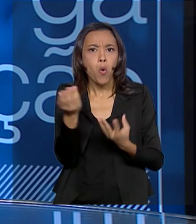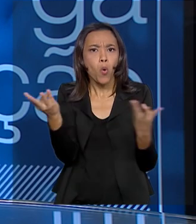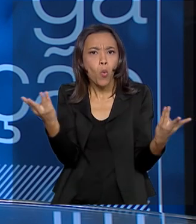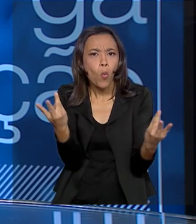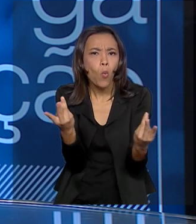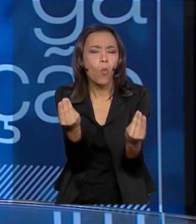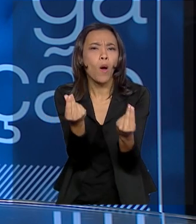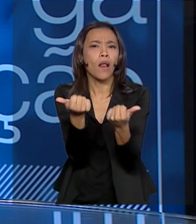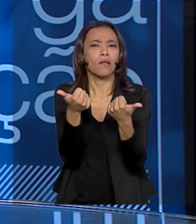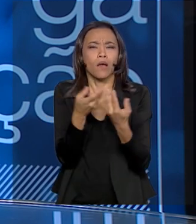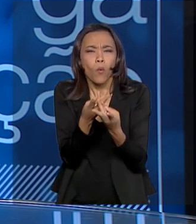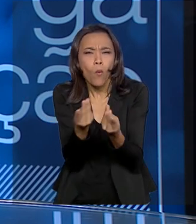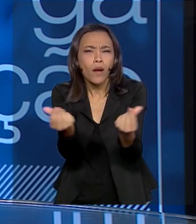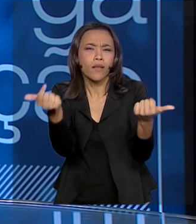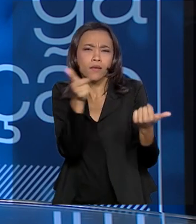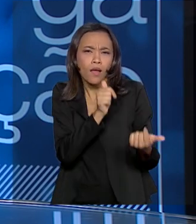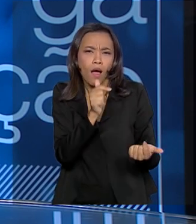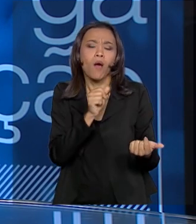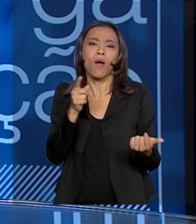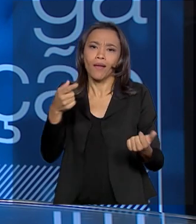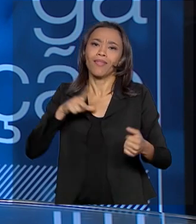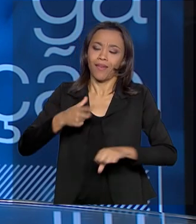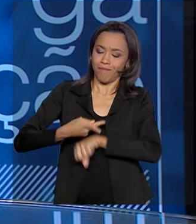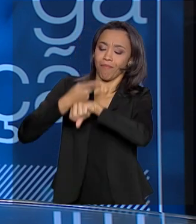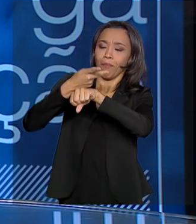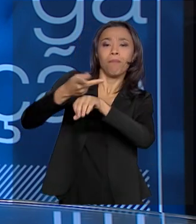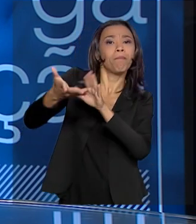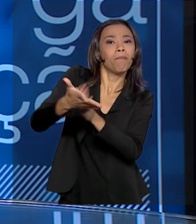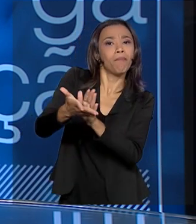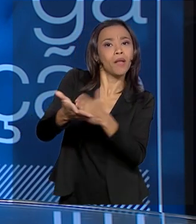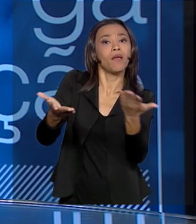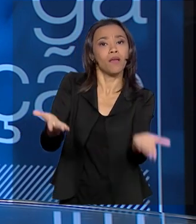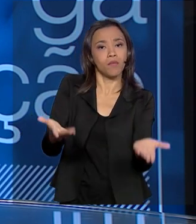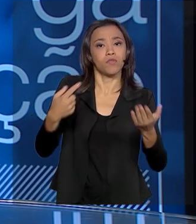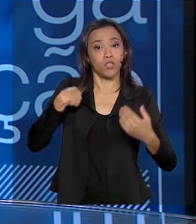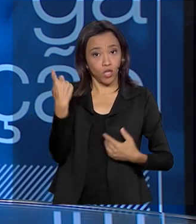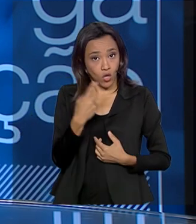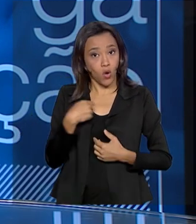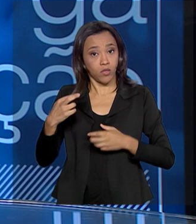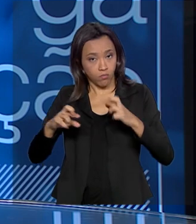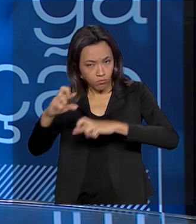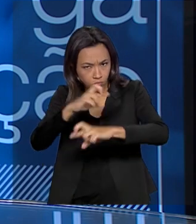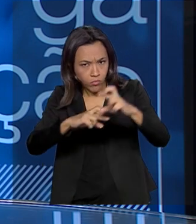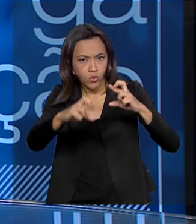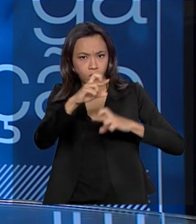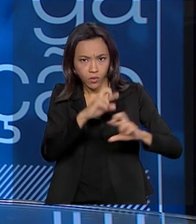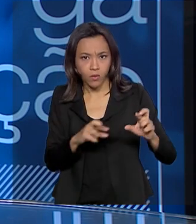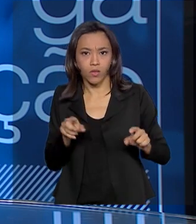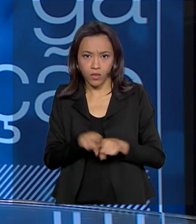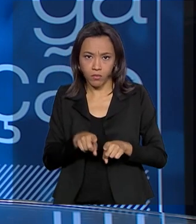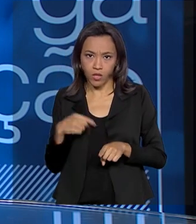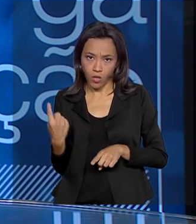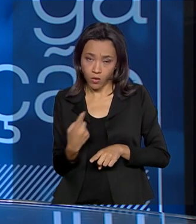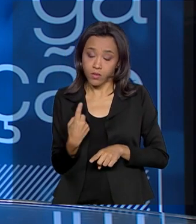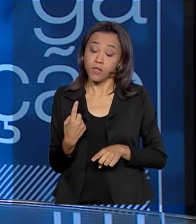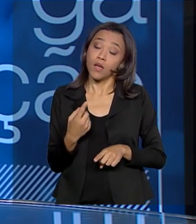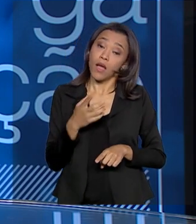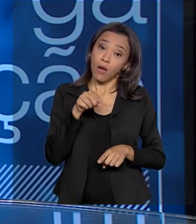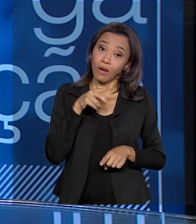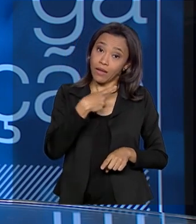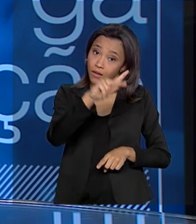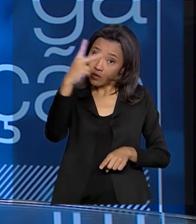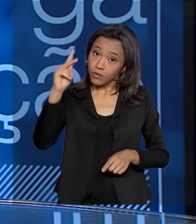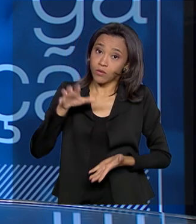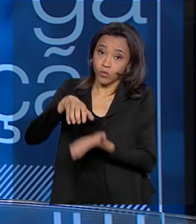temos essas parcerias para incentivar a verificação, o monitoramento da qualidade de água. Porém, cabe a esses órgãos gestores e a